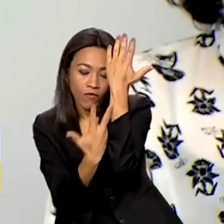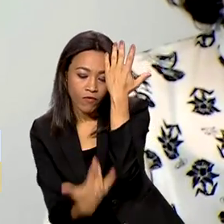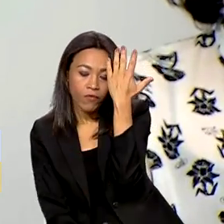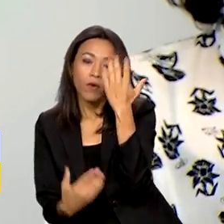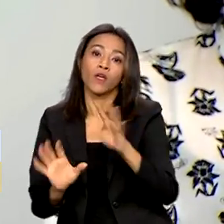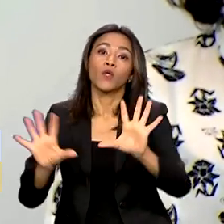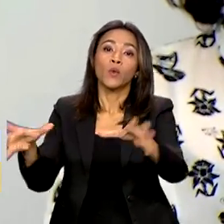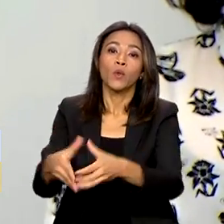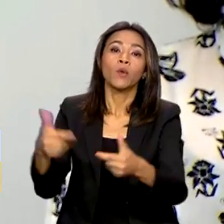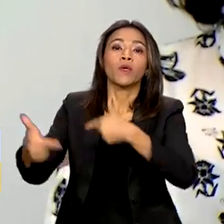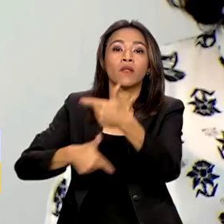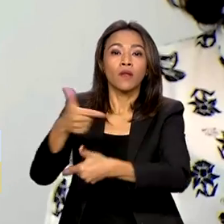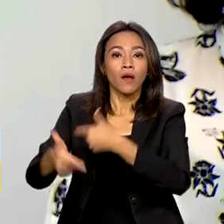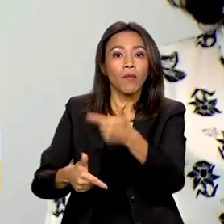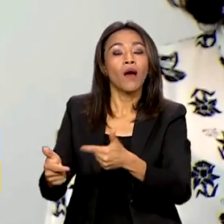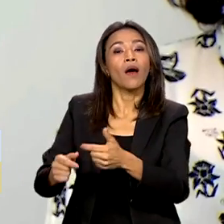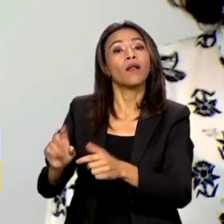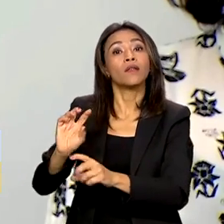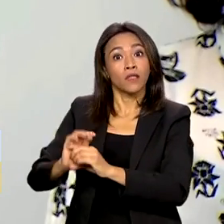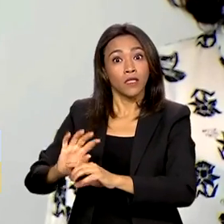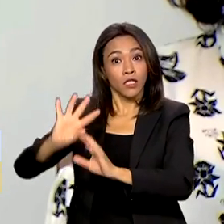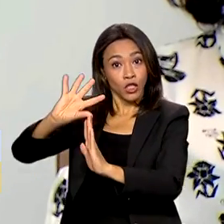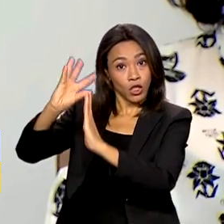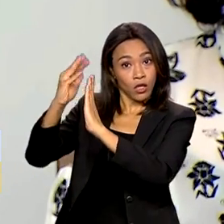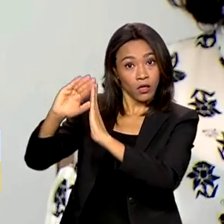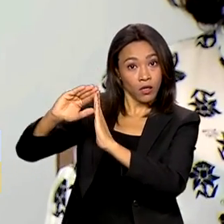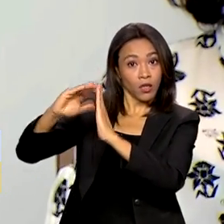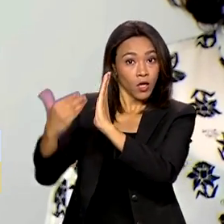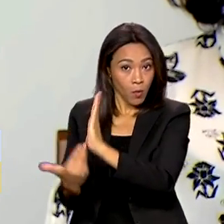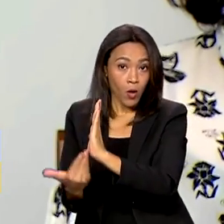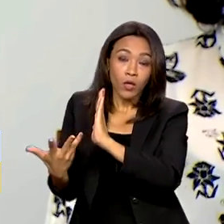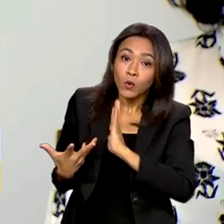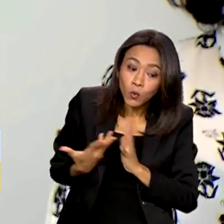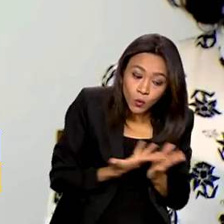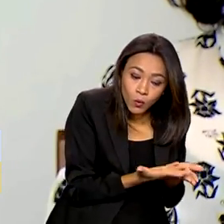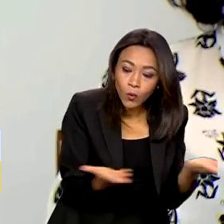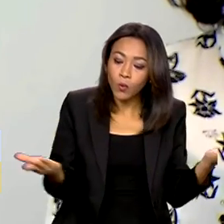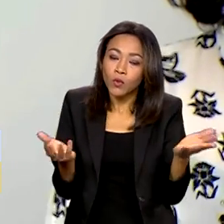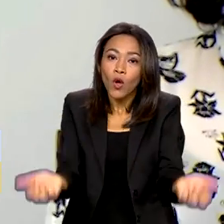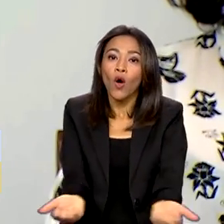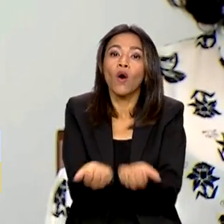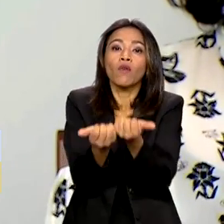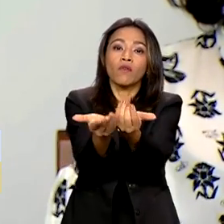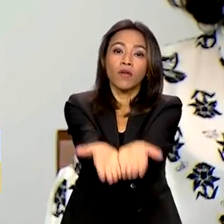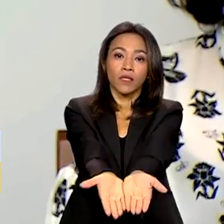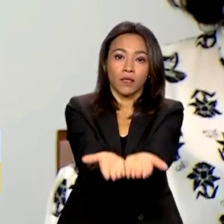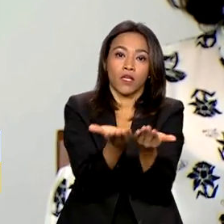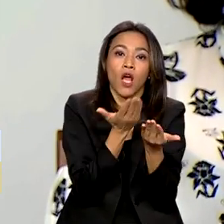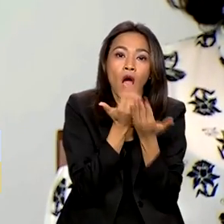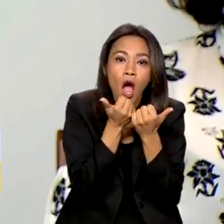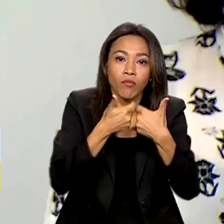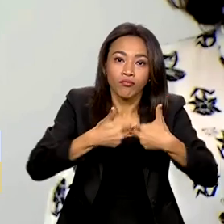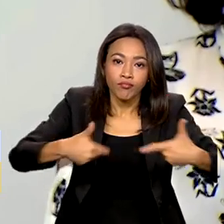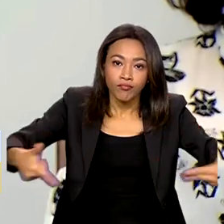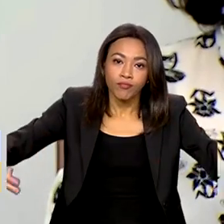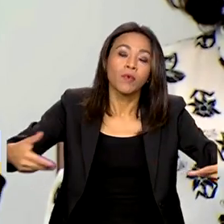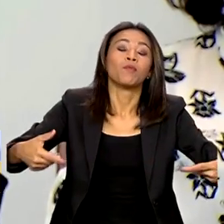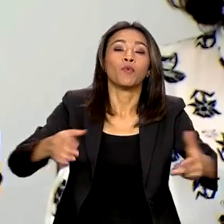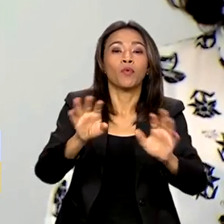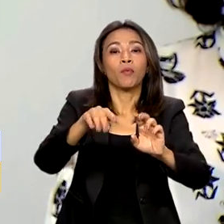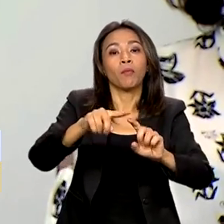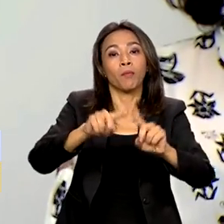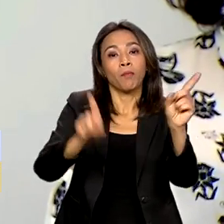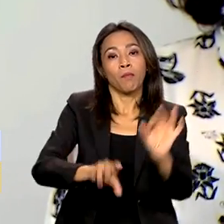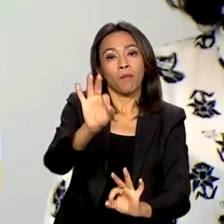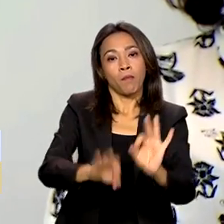oferecendo seus produtos para o PAA. Então, esse é um programa de grande importância, porque